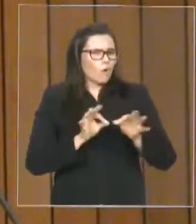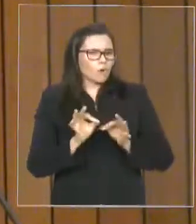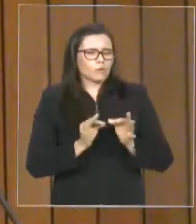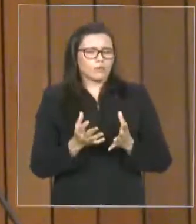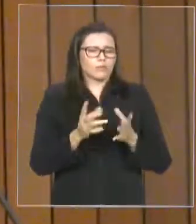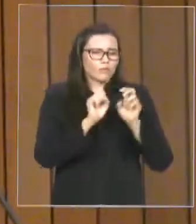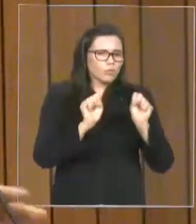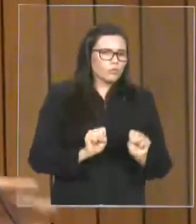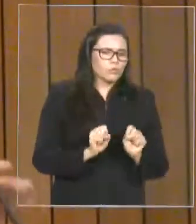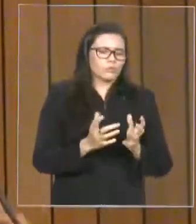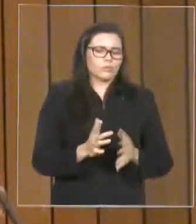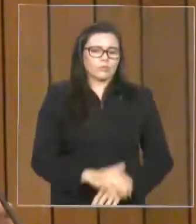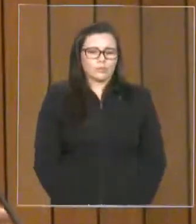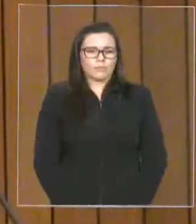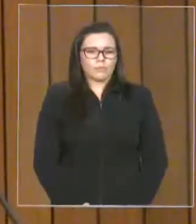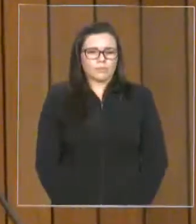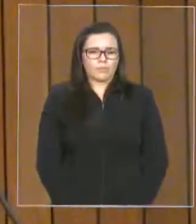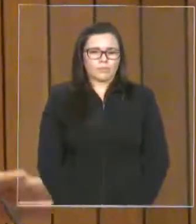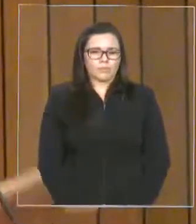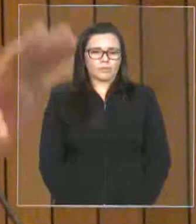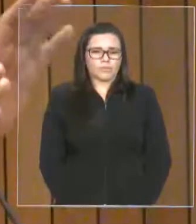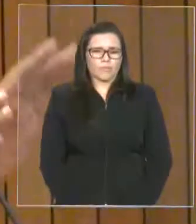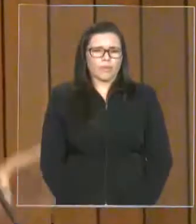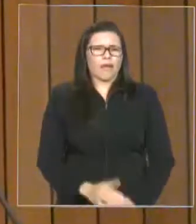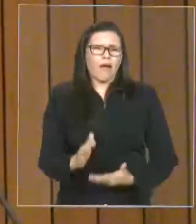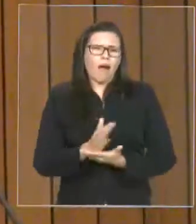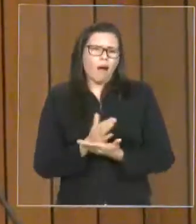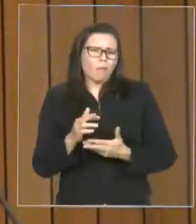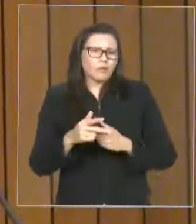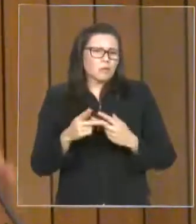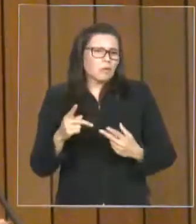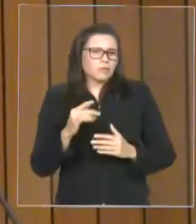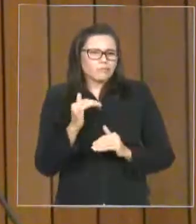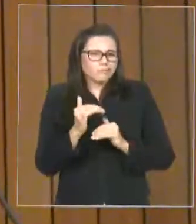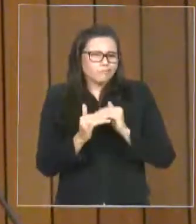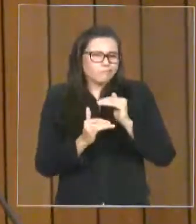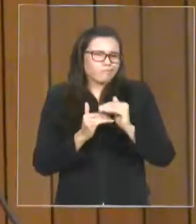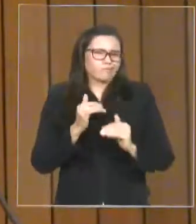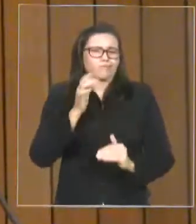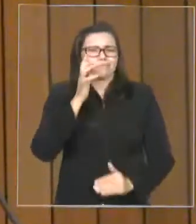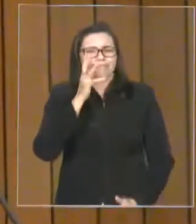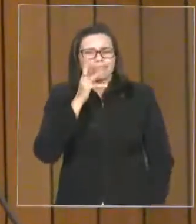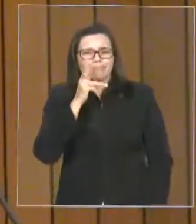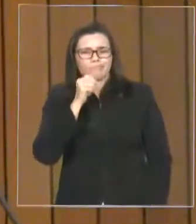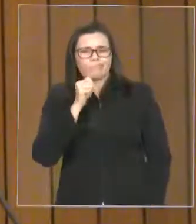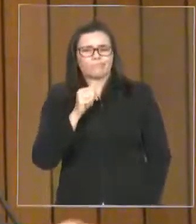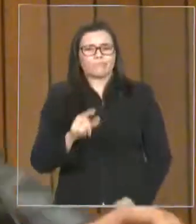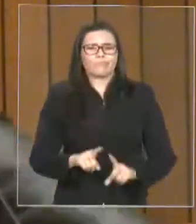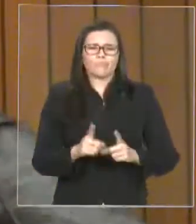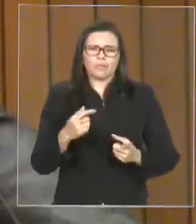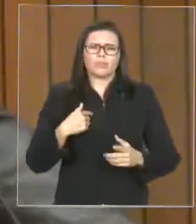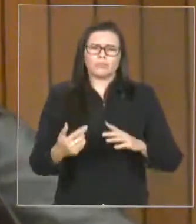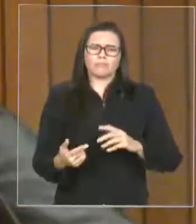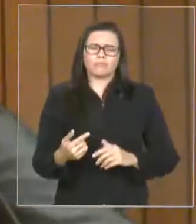Mas, eu digo muito que isso vale muito pelo trabalho desses agentes penitenciários.